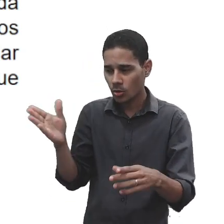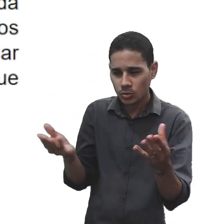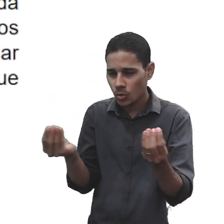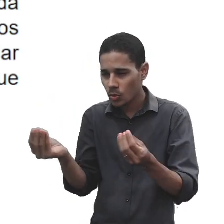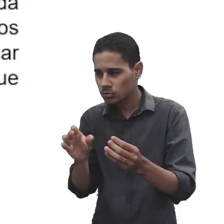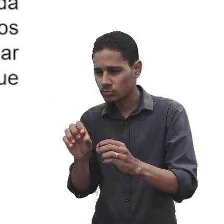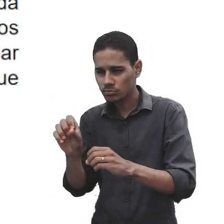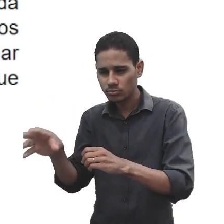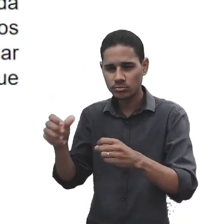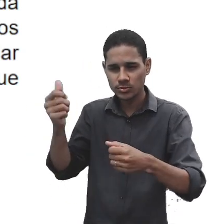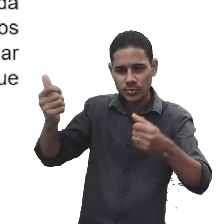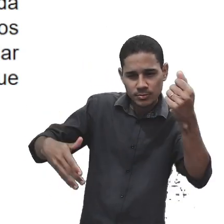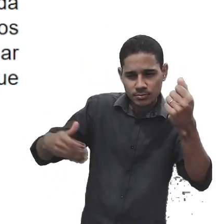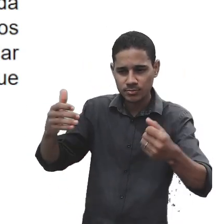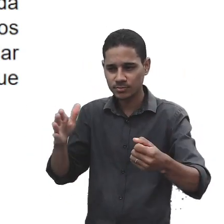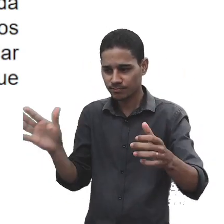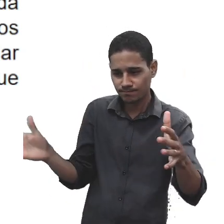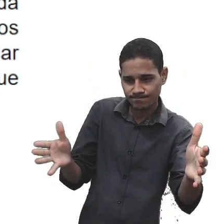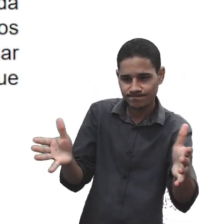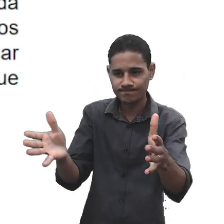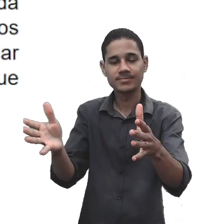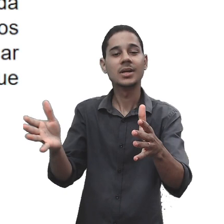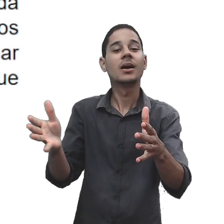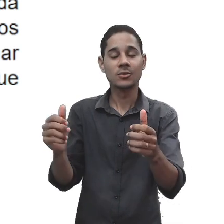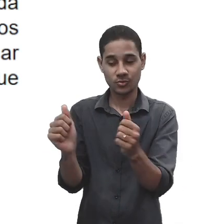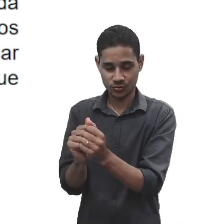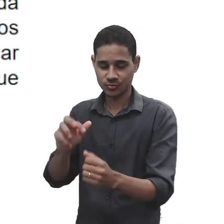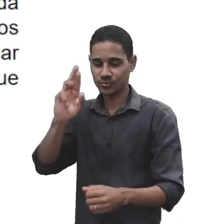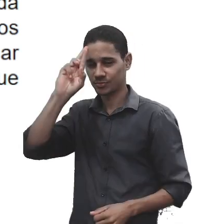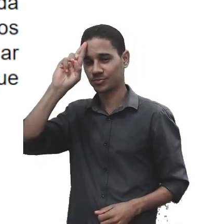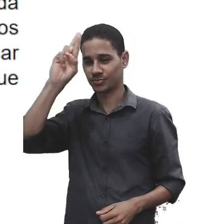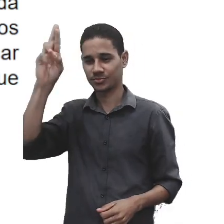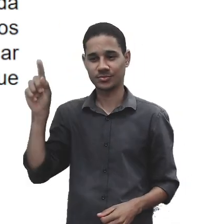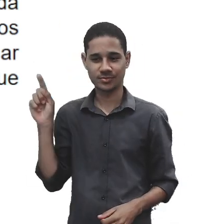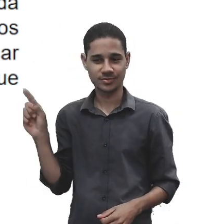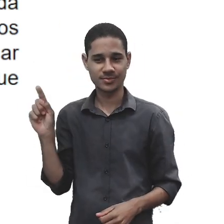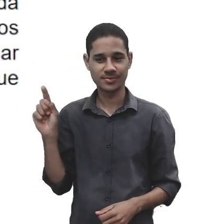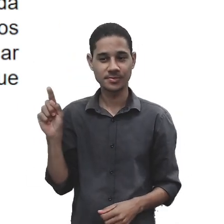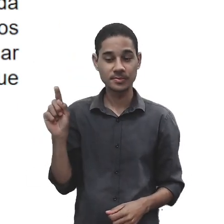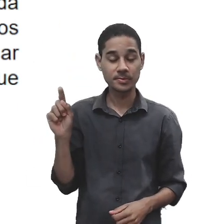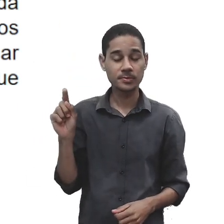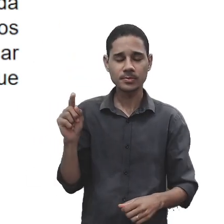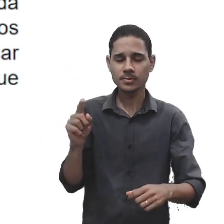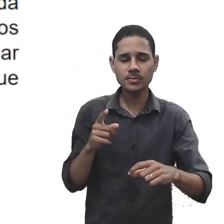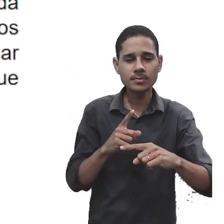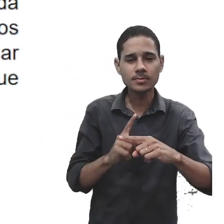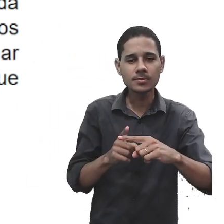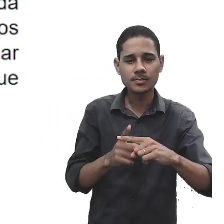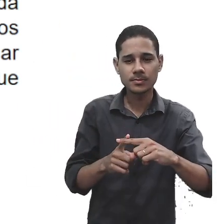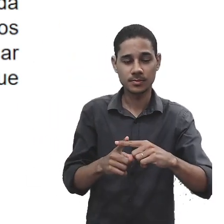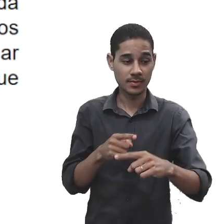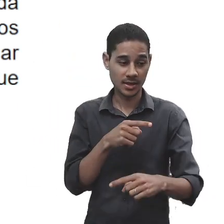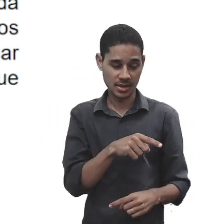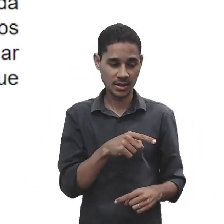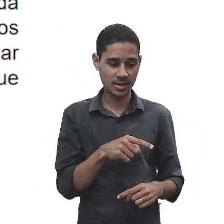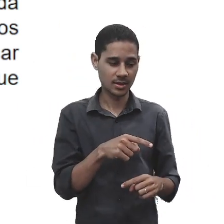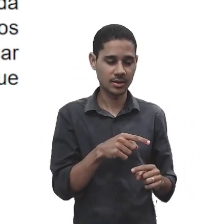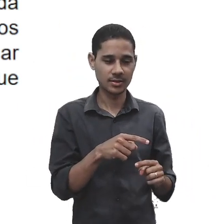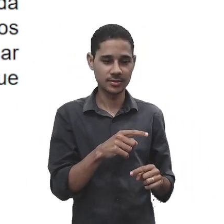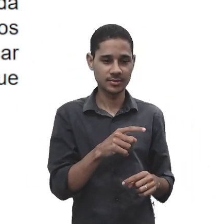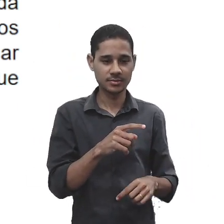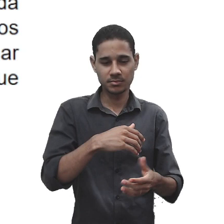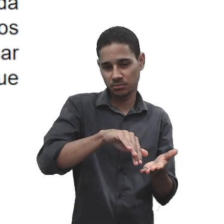coordenadores junto com o gestor. Porque é necessário que o secretário, a secretária